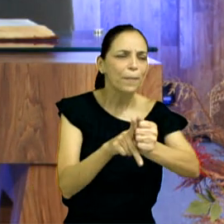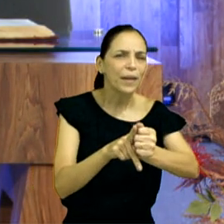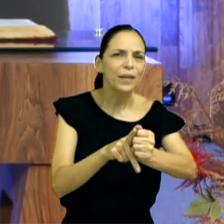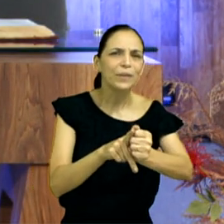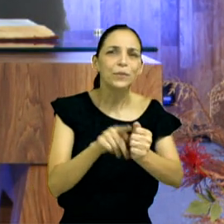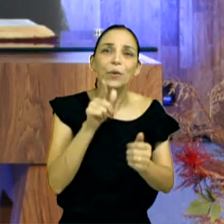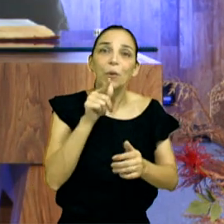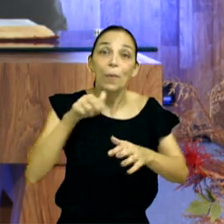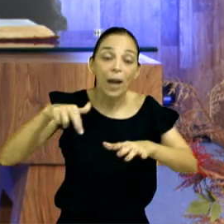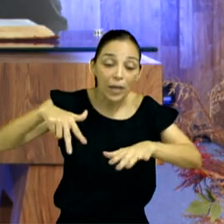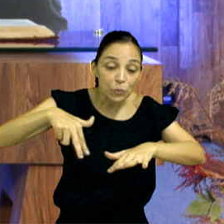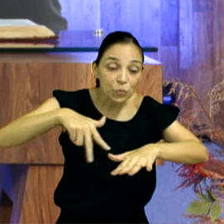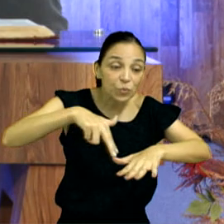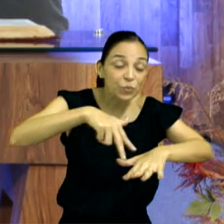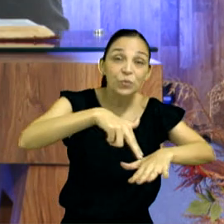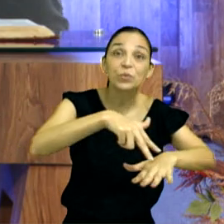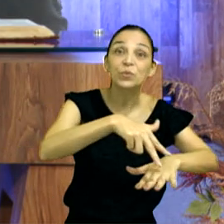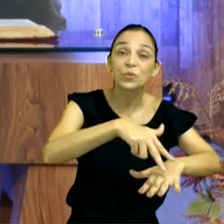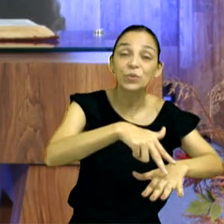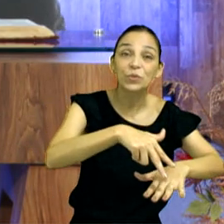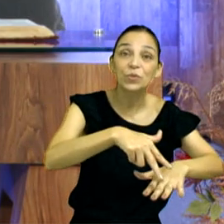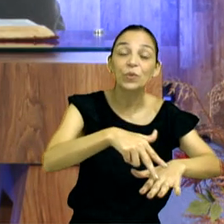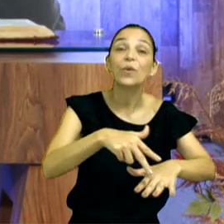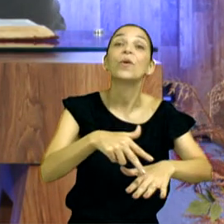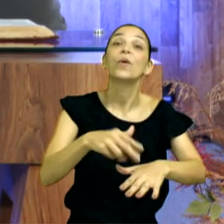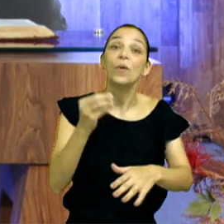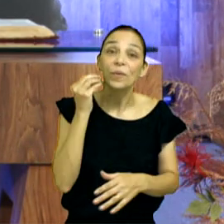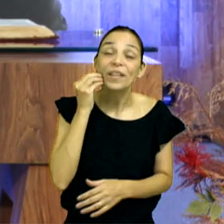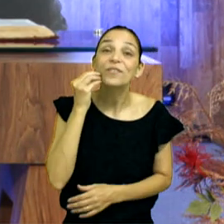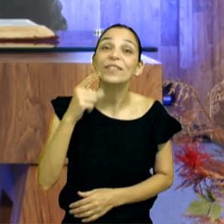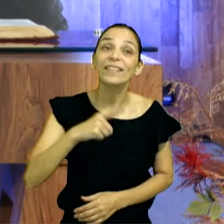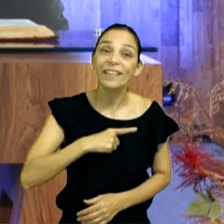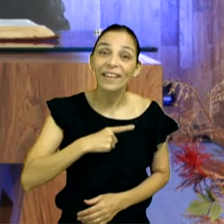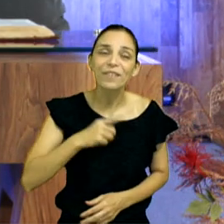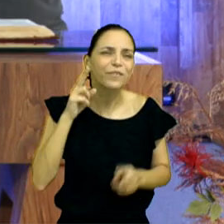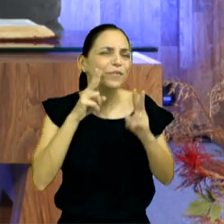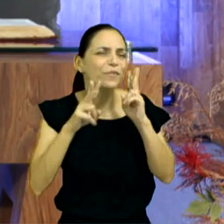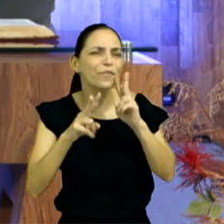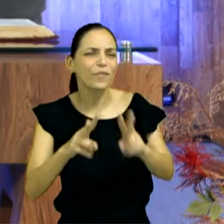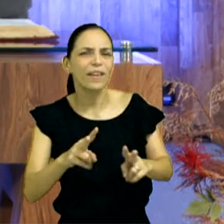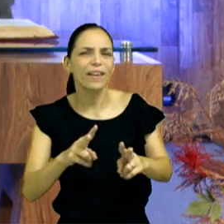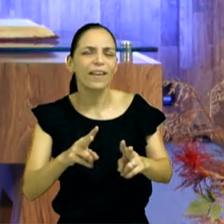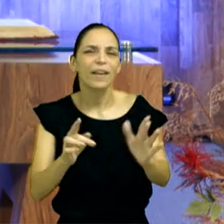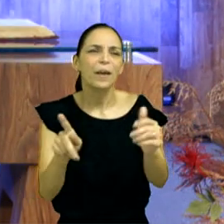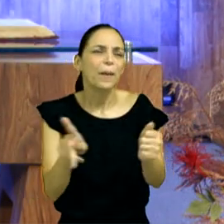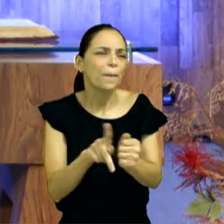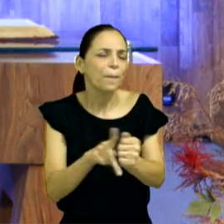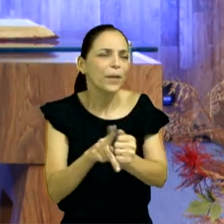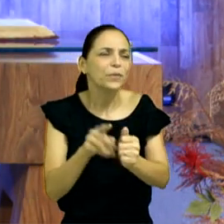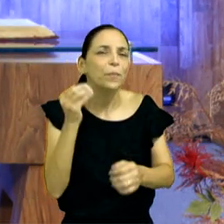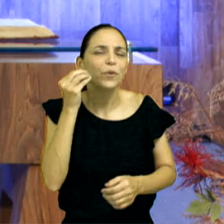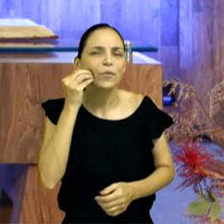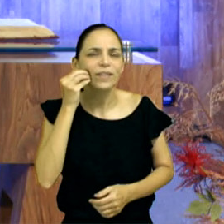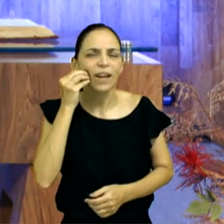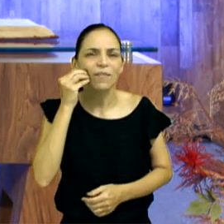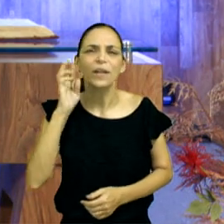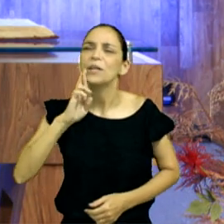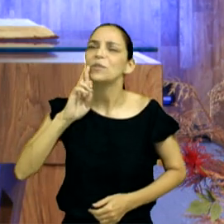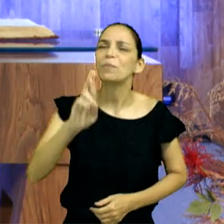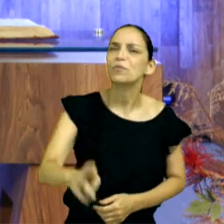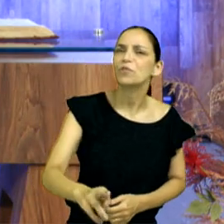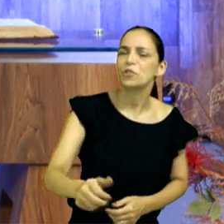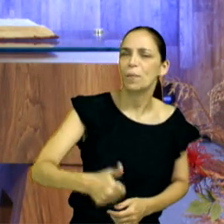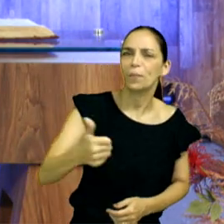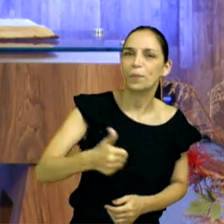pesca maravilhosa, e tantas outras coisas, especiais, tomava frente, normalmente era o primeiro que respondia,